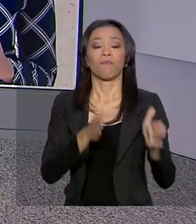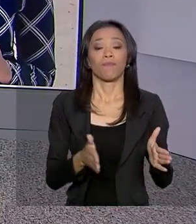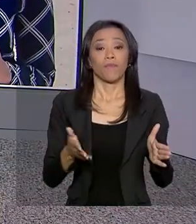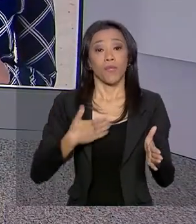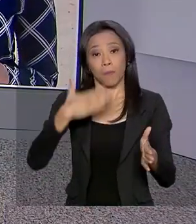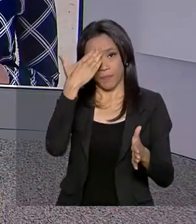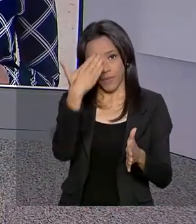suas informações. Renata, você.